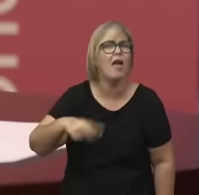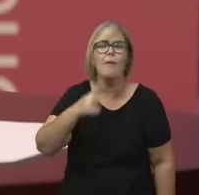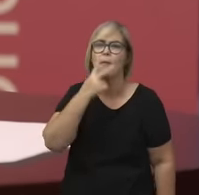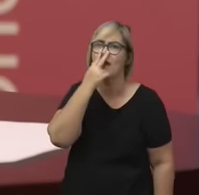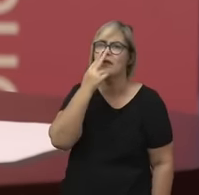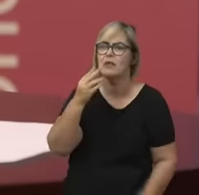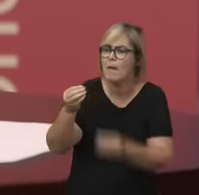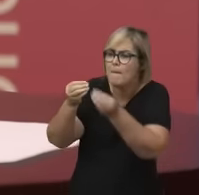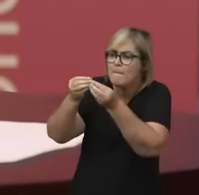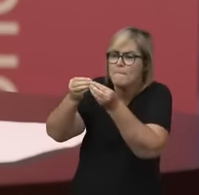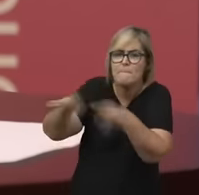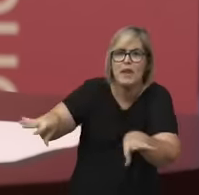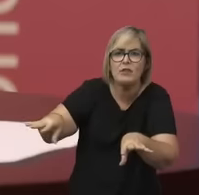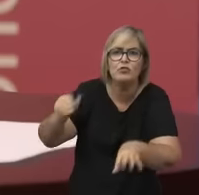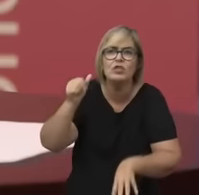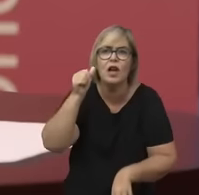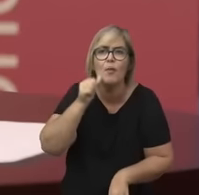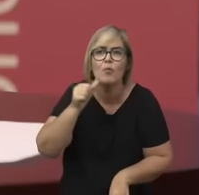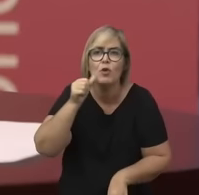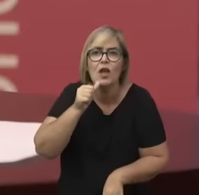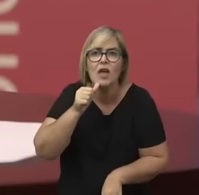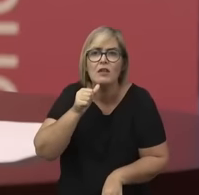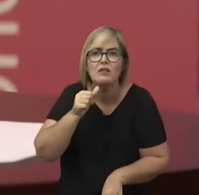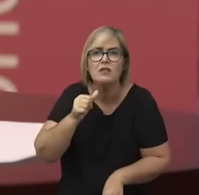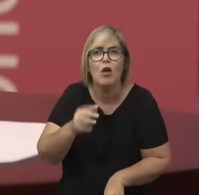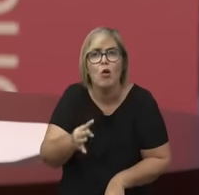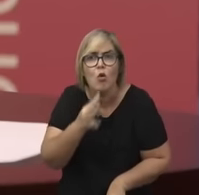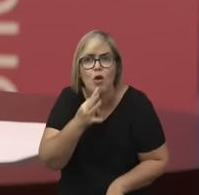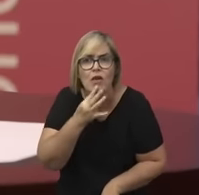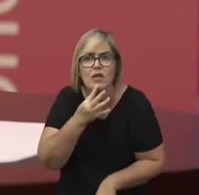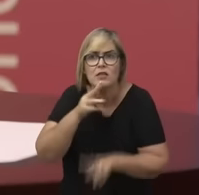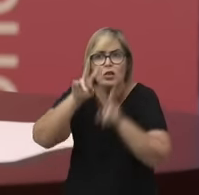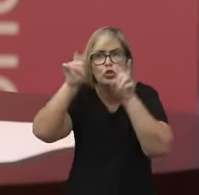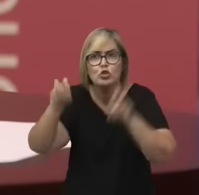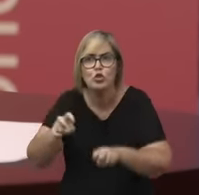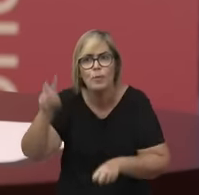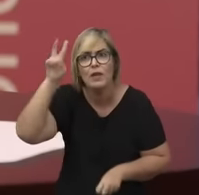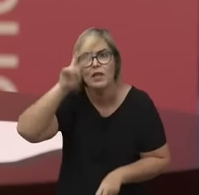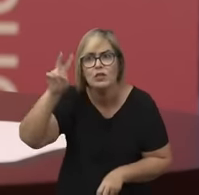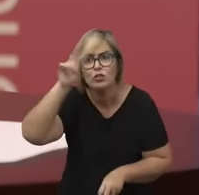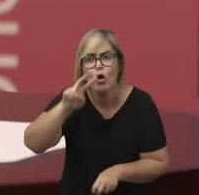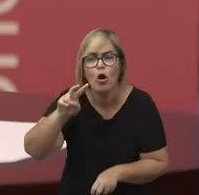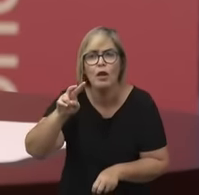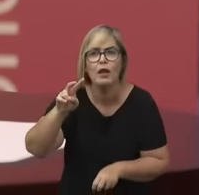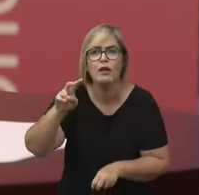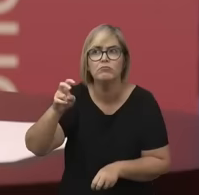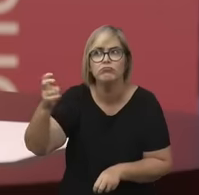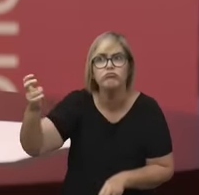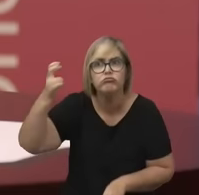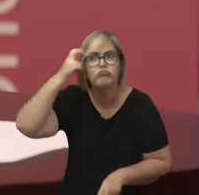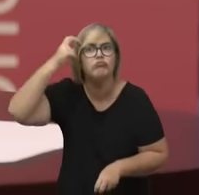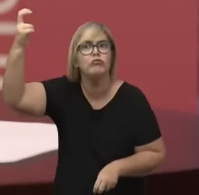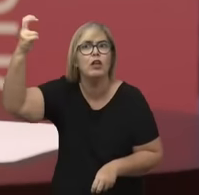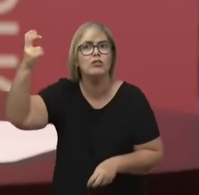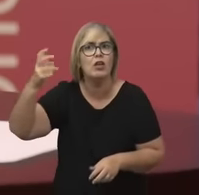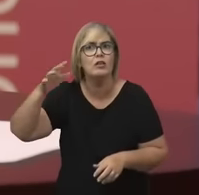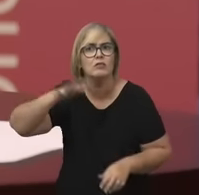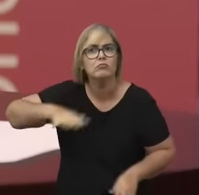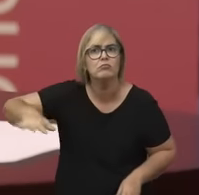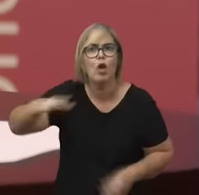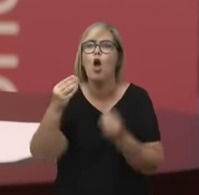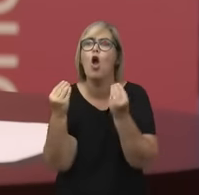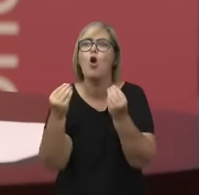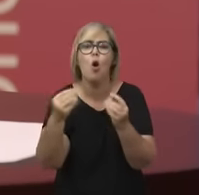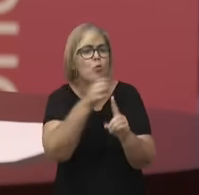conheçam a sua própria história, conheçam a sua própria história intelectual. saiba como a sua condição social foi